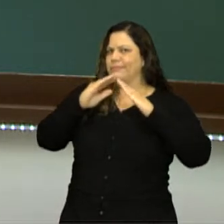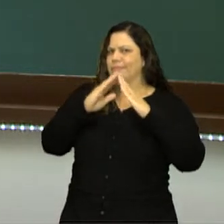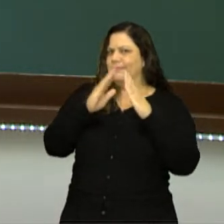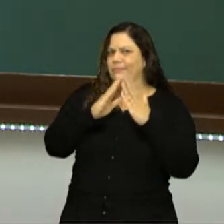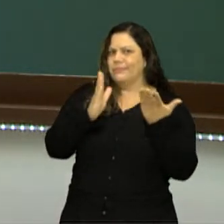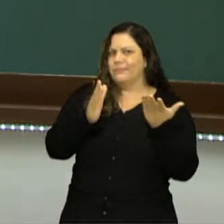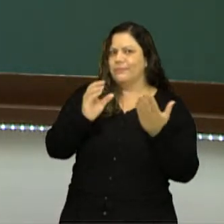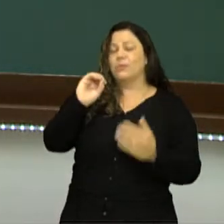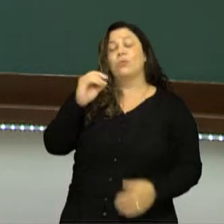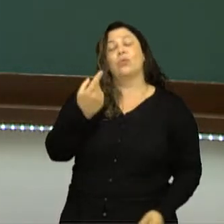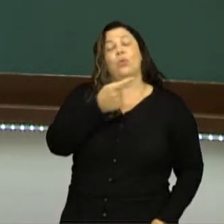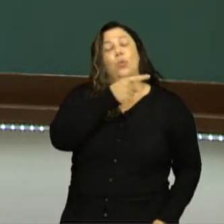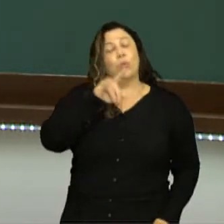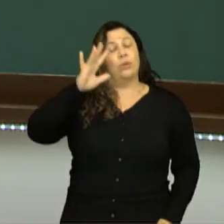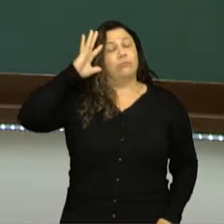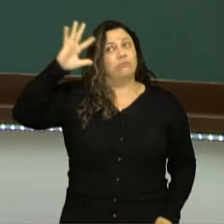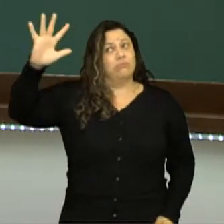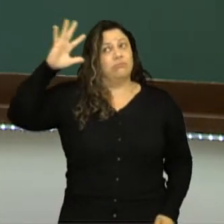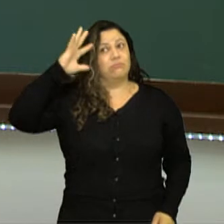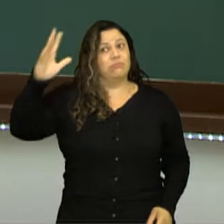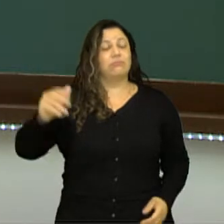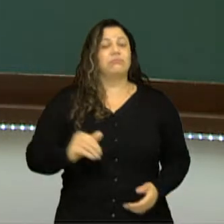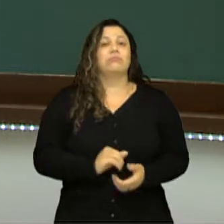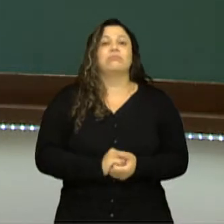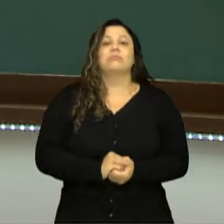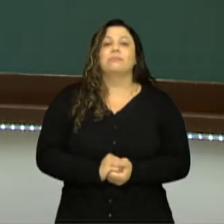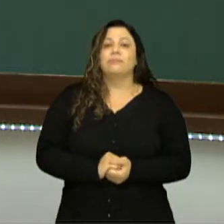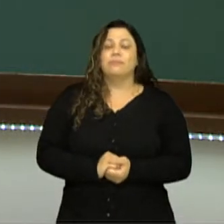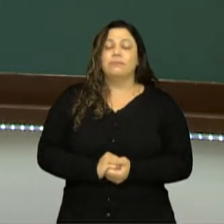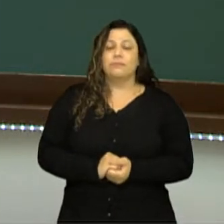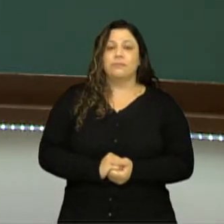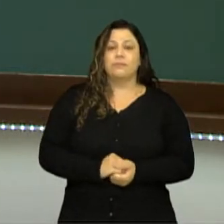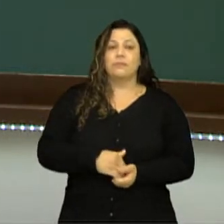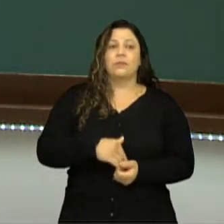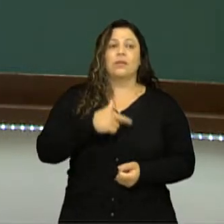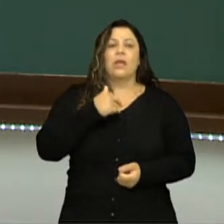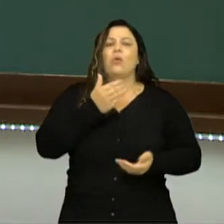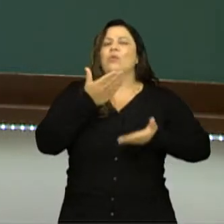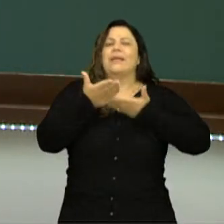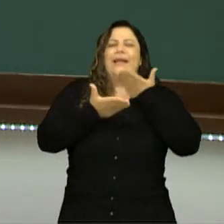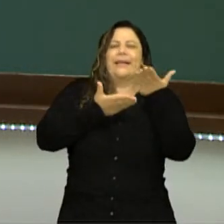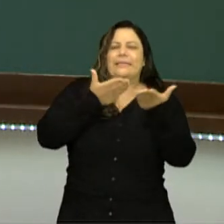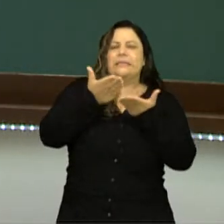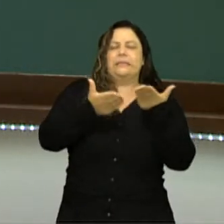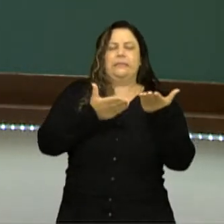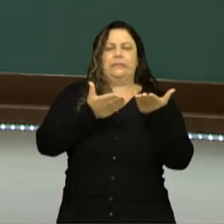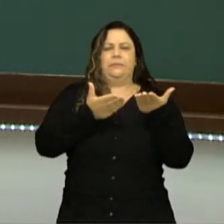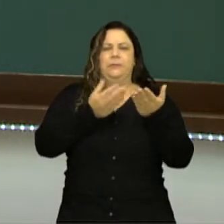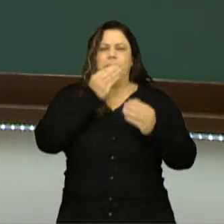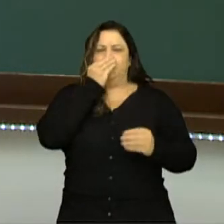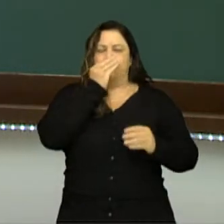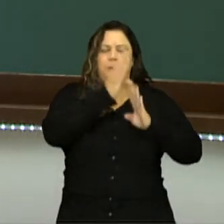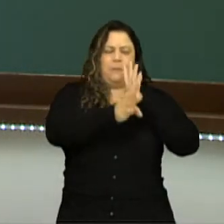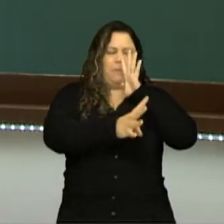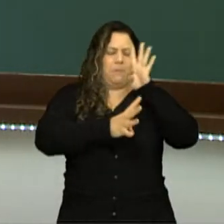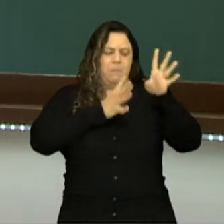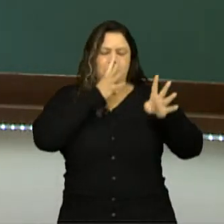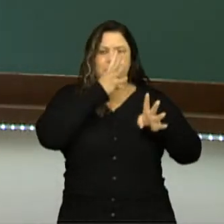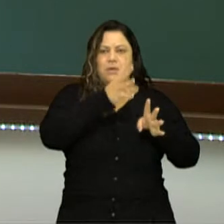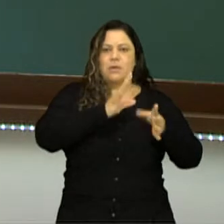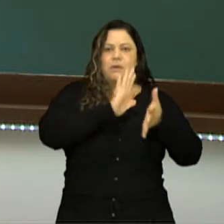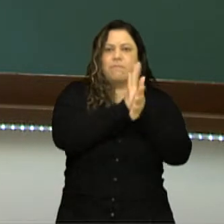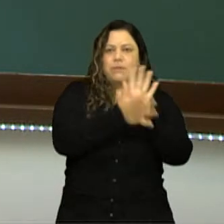também uma reflexão. Ninguém será submetido à tortura nem a tratamento desumano ou degradante. Mais um